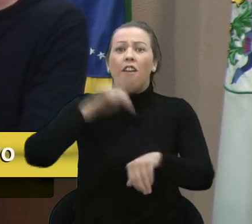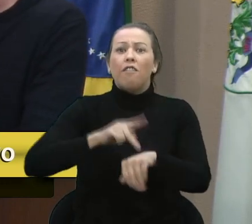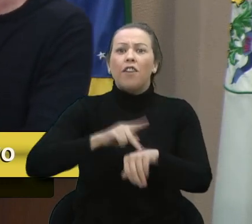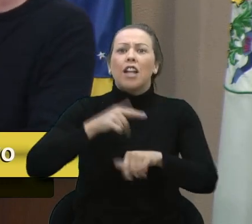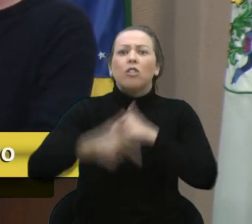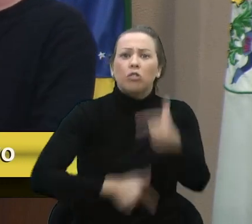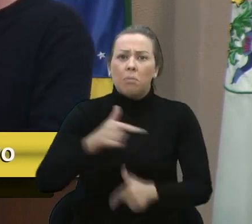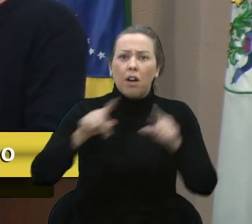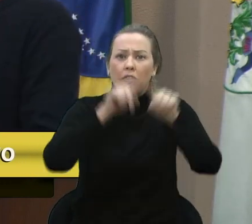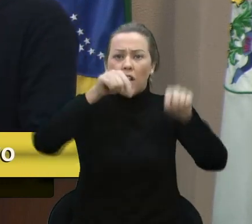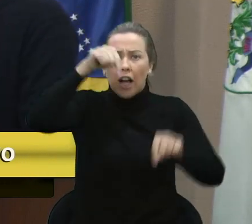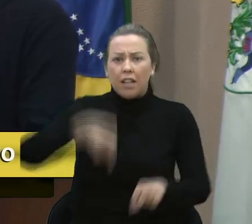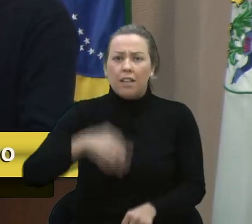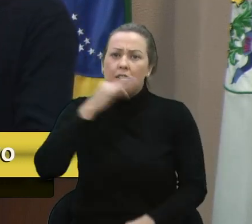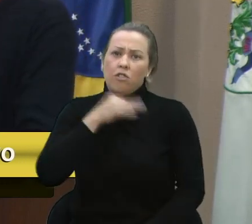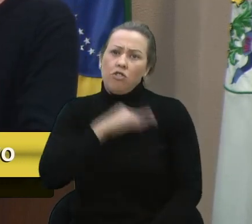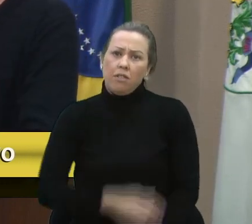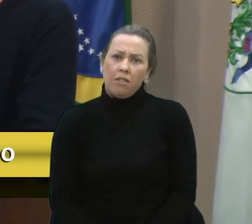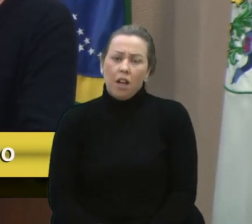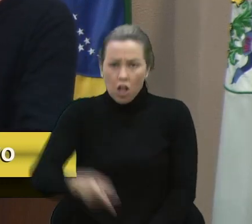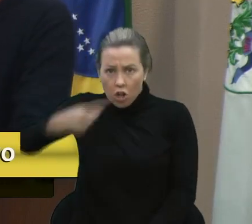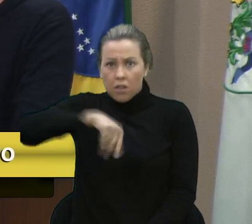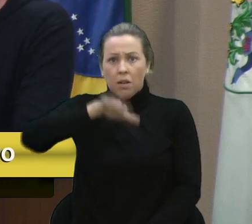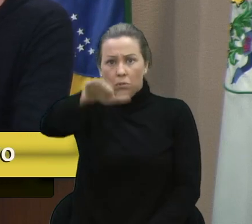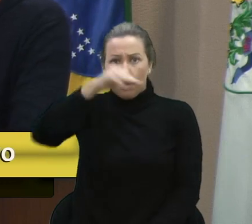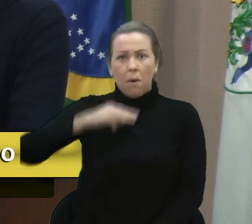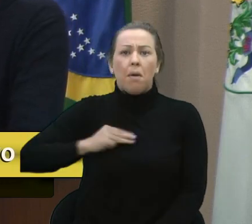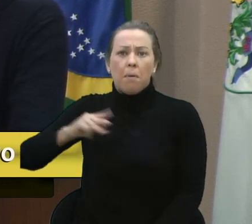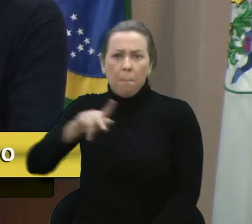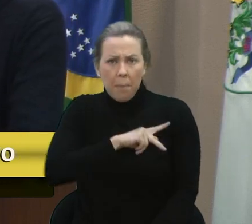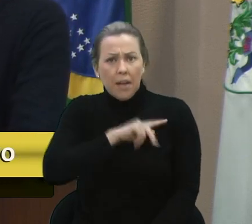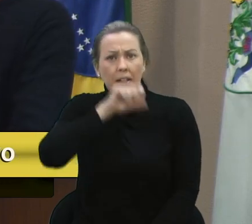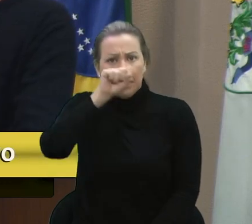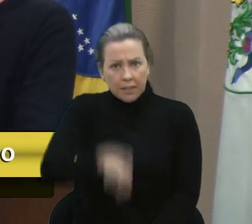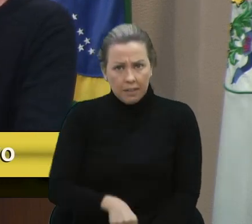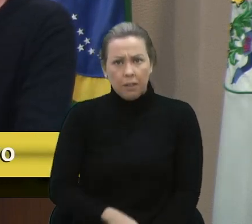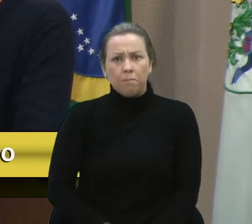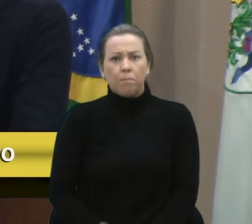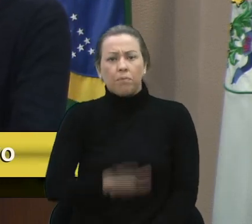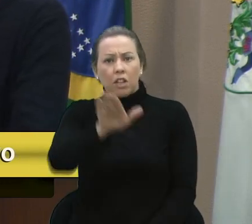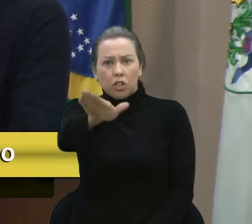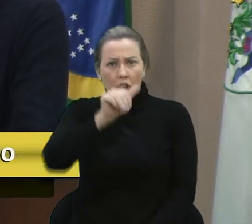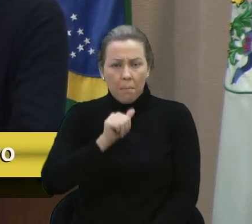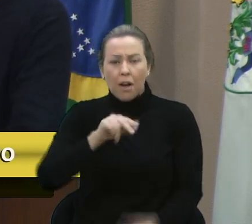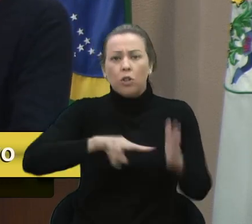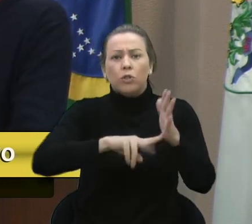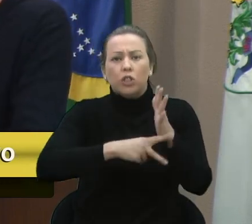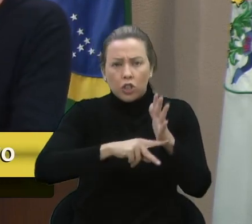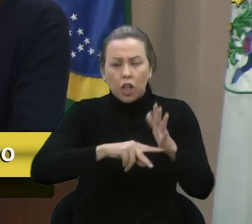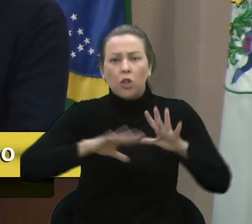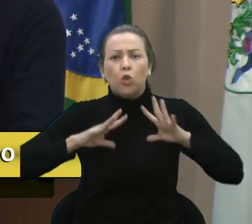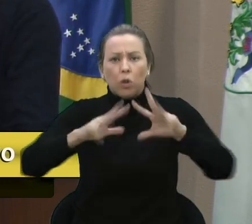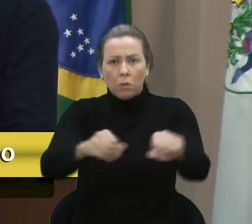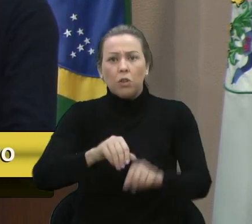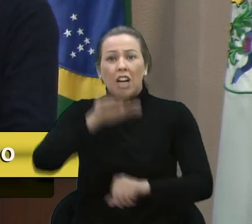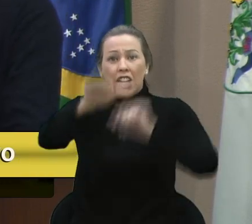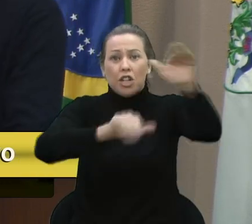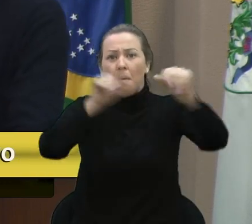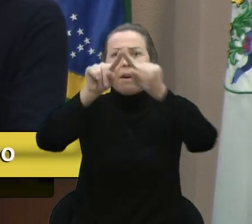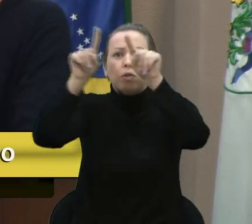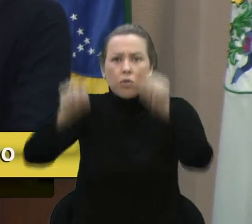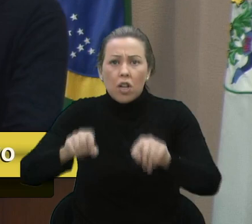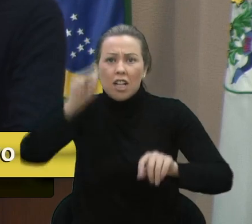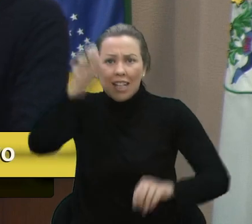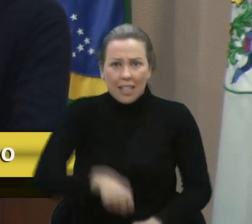trabalhadores dessa cidade, Fantinel. Nós vamos chamar o Ministério Público do Trabalho, nós vamos chamar os sindicatos, nós vamos chamar os trabalhadores